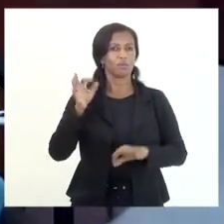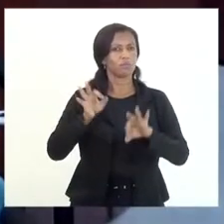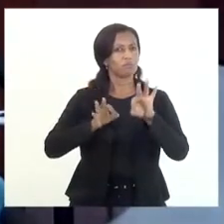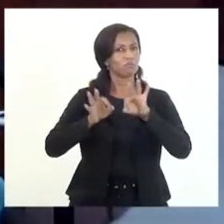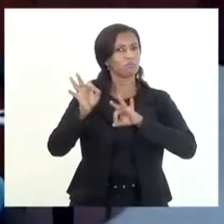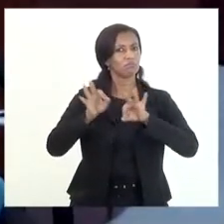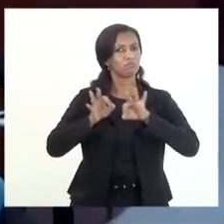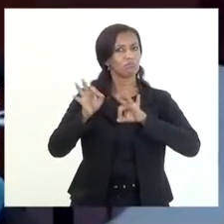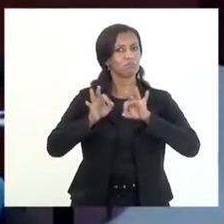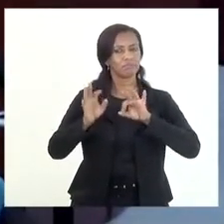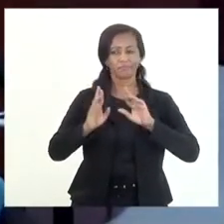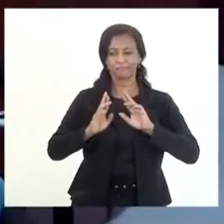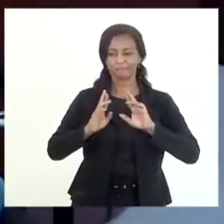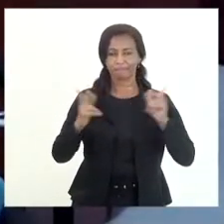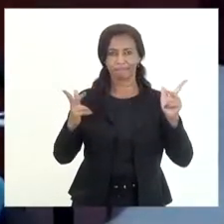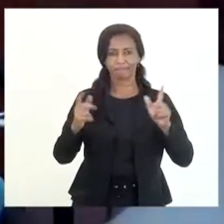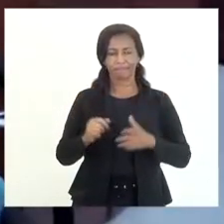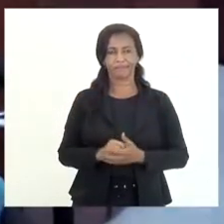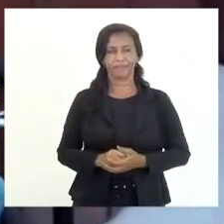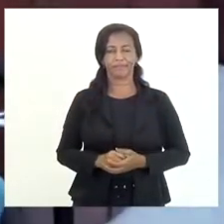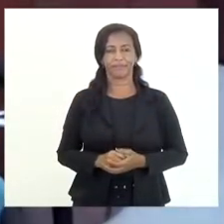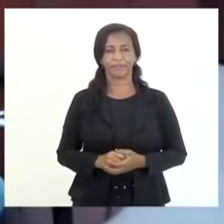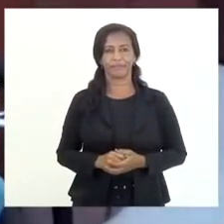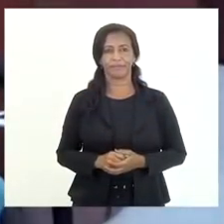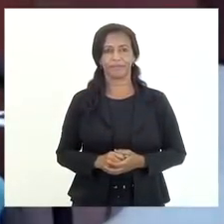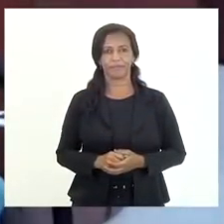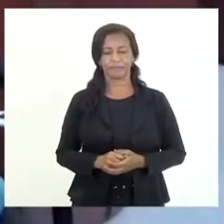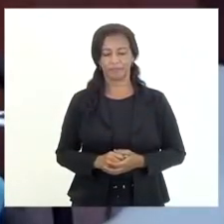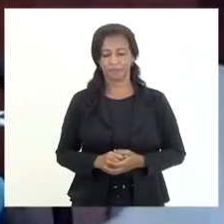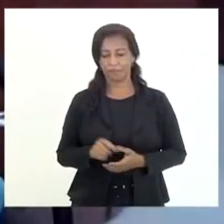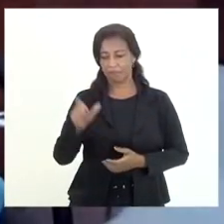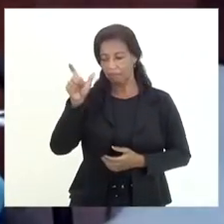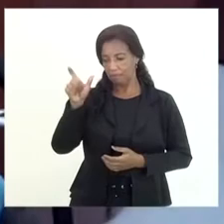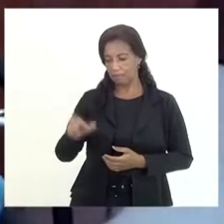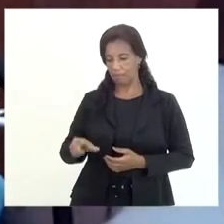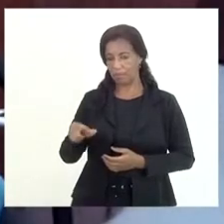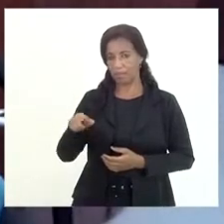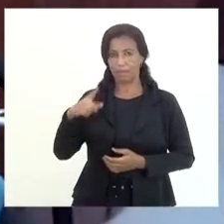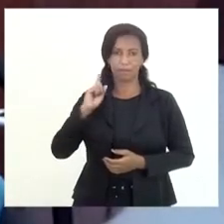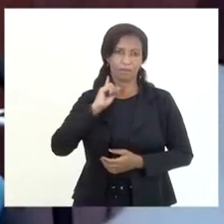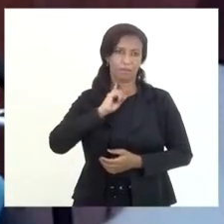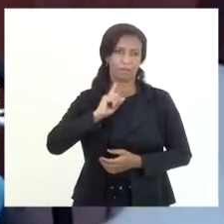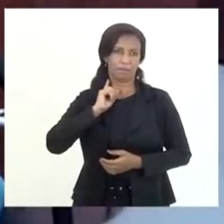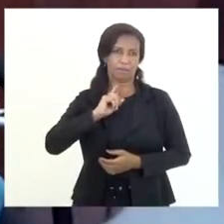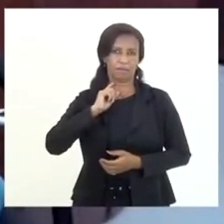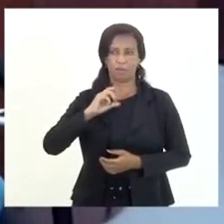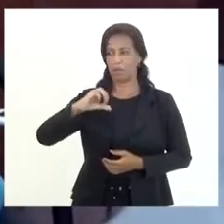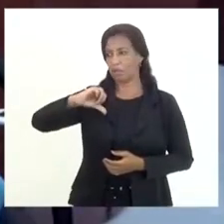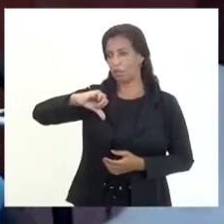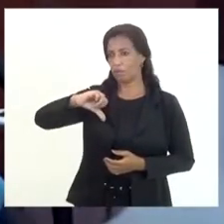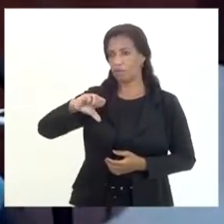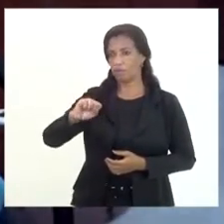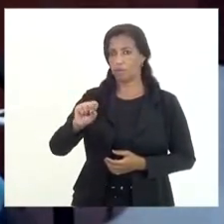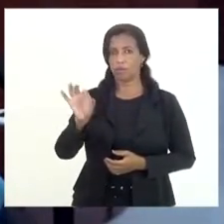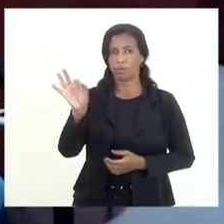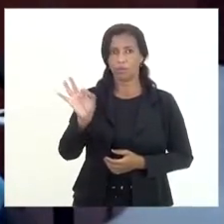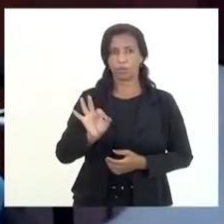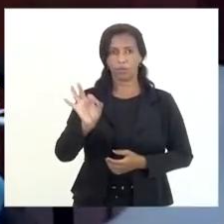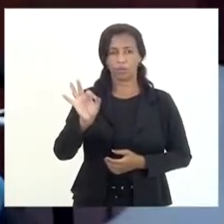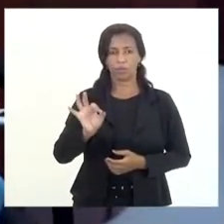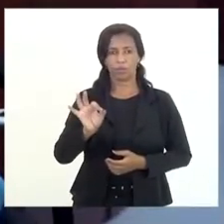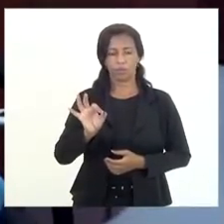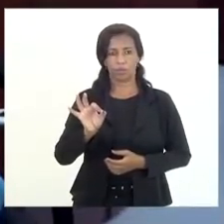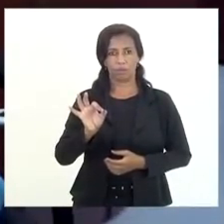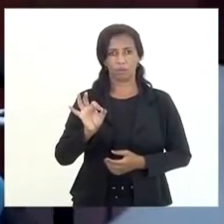absolutamente diferente para eles para Minas Gerais 98% do